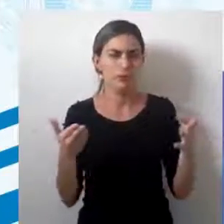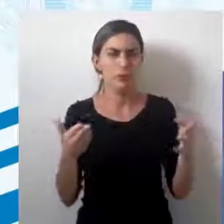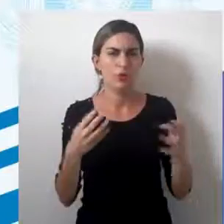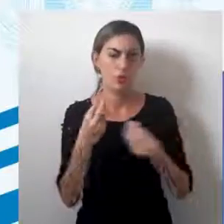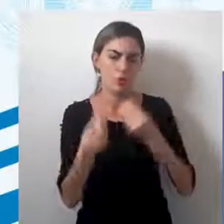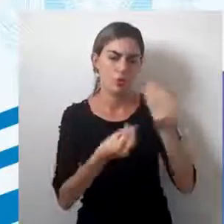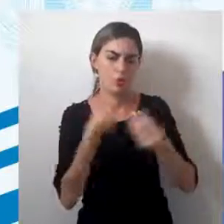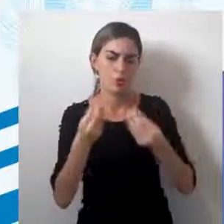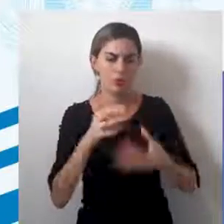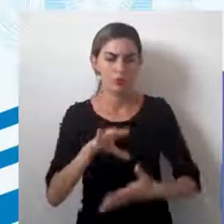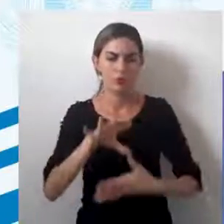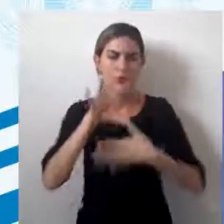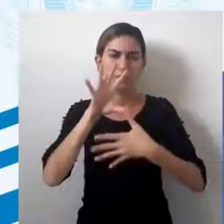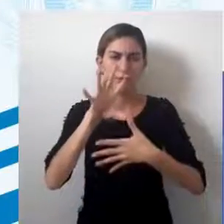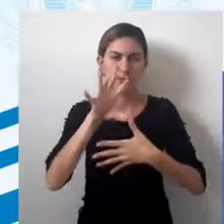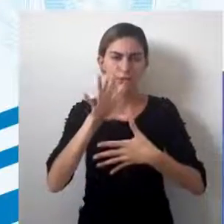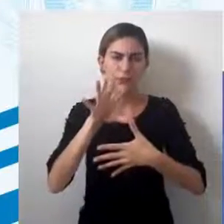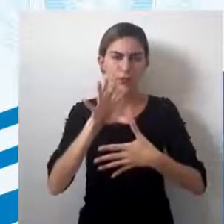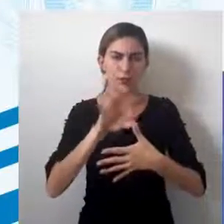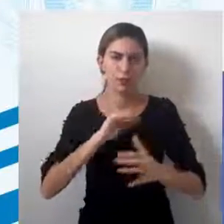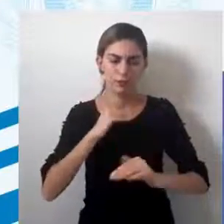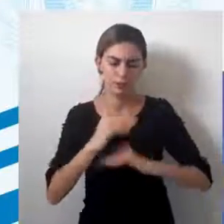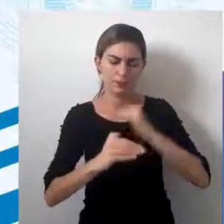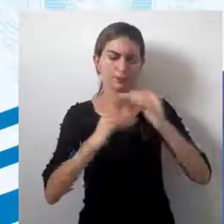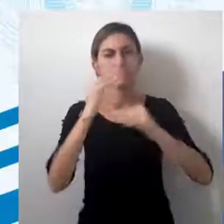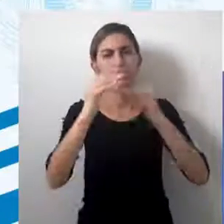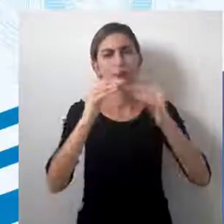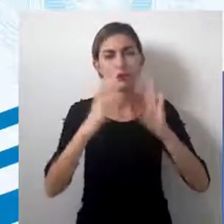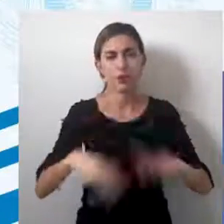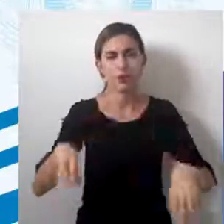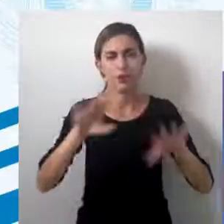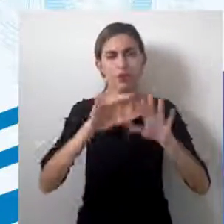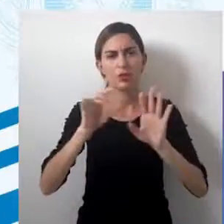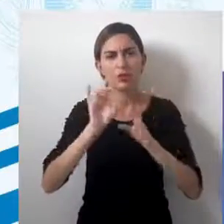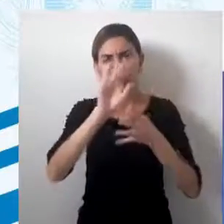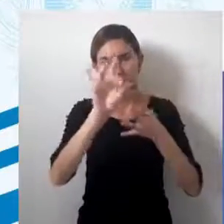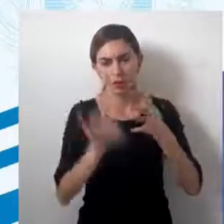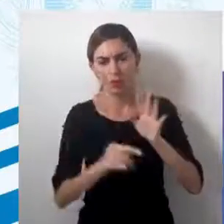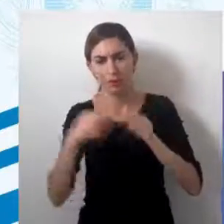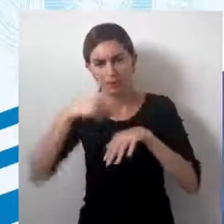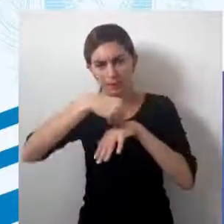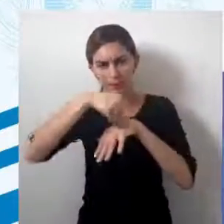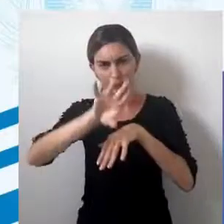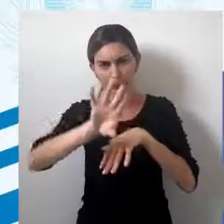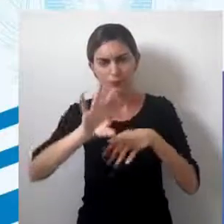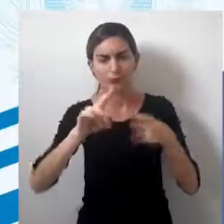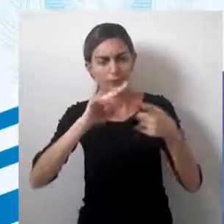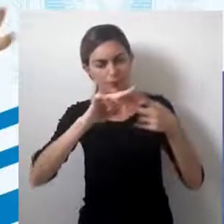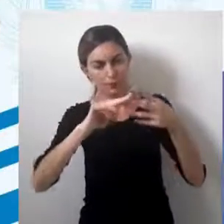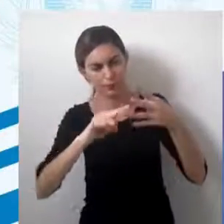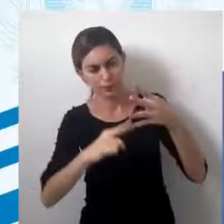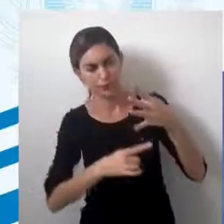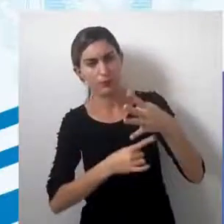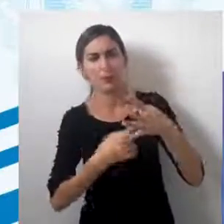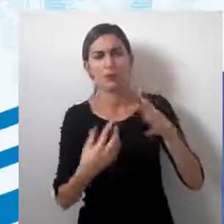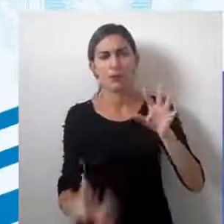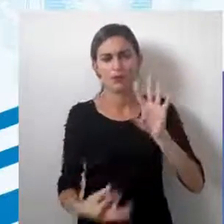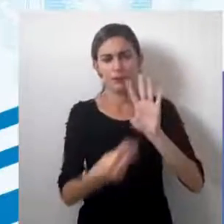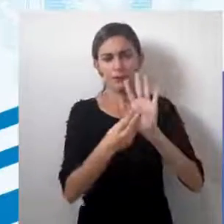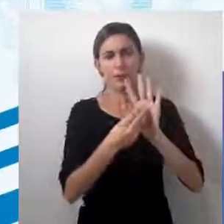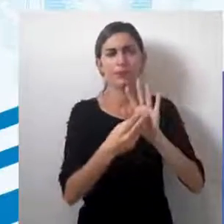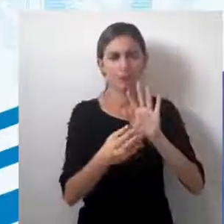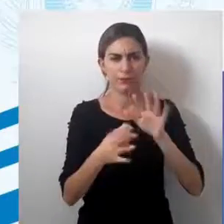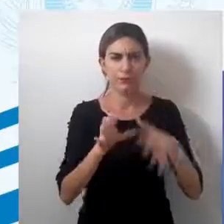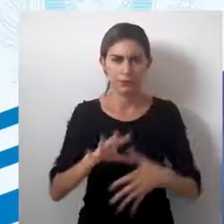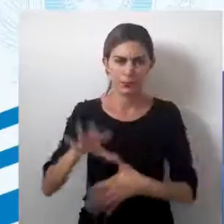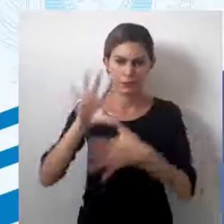tona como o mapa está evoluindo, a gente destaca que os elementos que vão compor essa